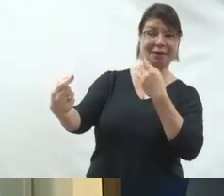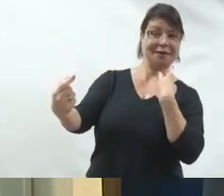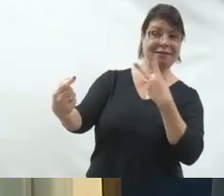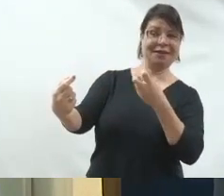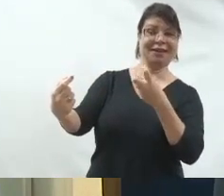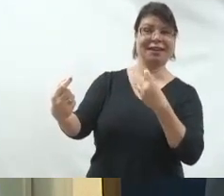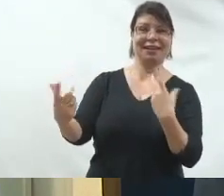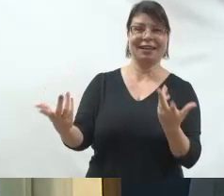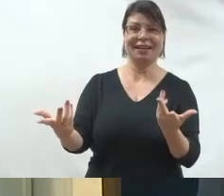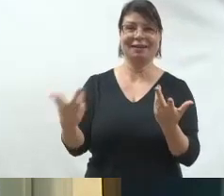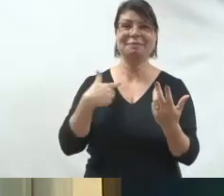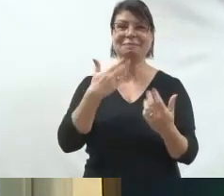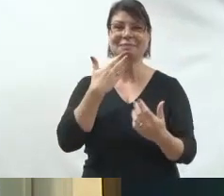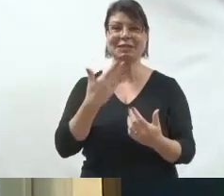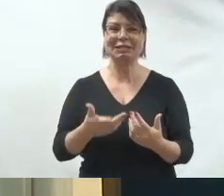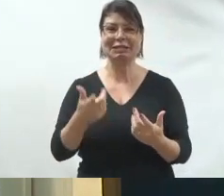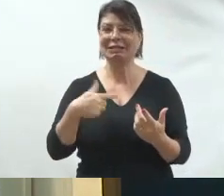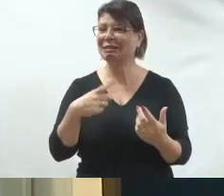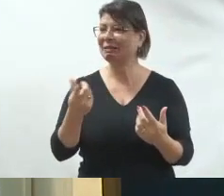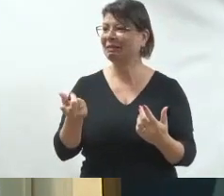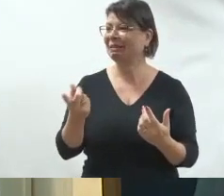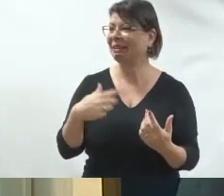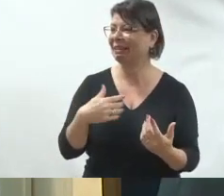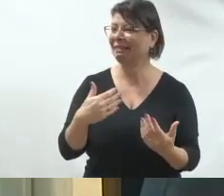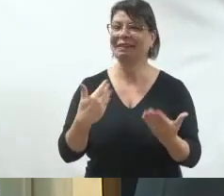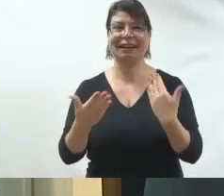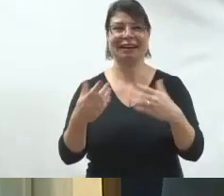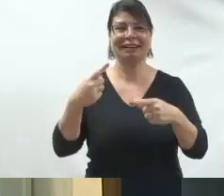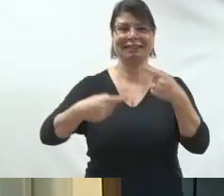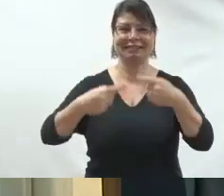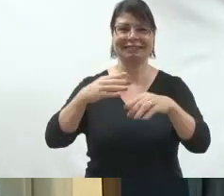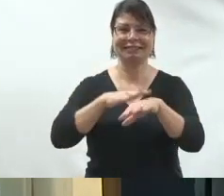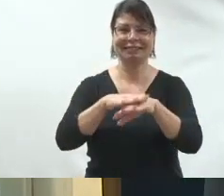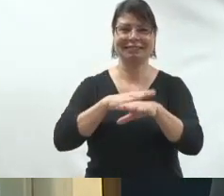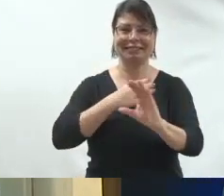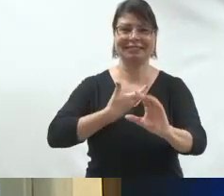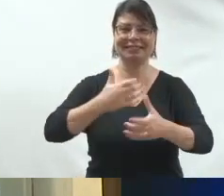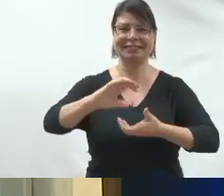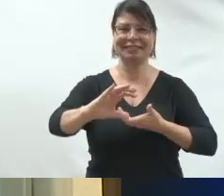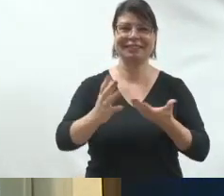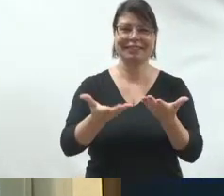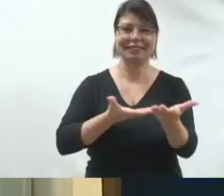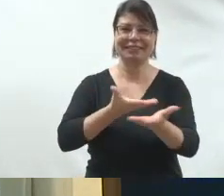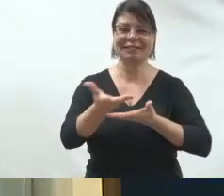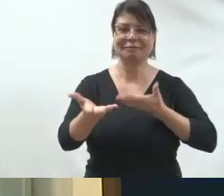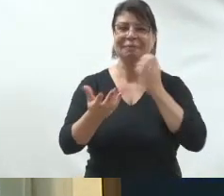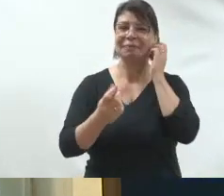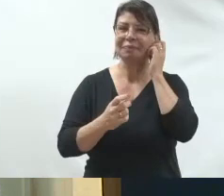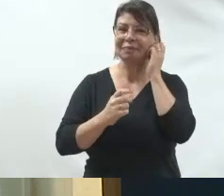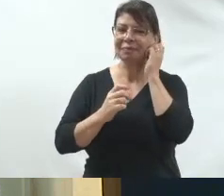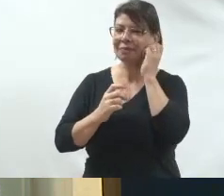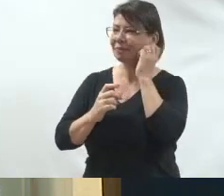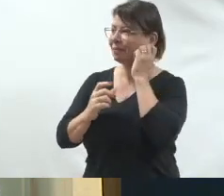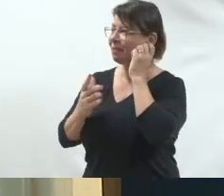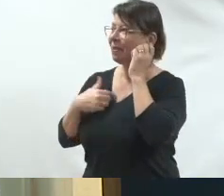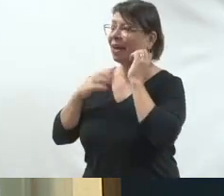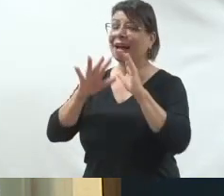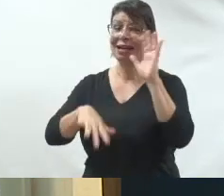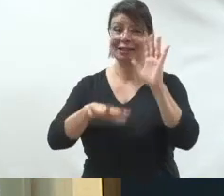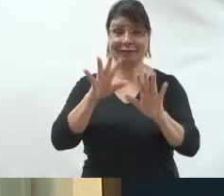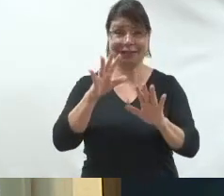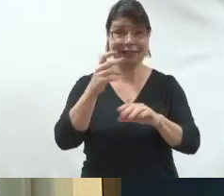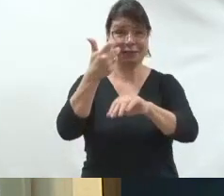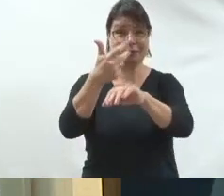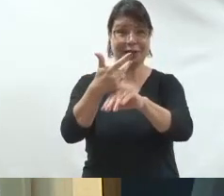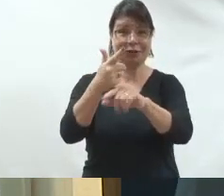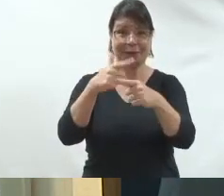a televisão mais liberada, depois me colocaram de novo na frente, e agora eu estou saindo. Contanto que eu não esteja fora do vídeo, a gente da TEC está tudo